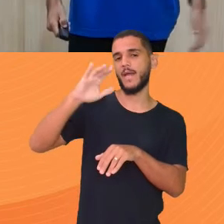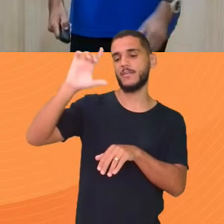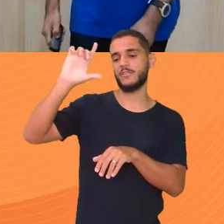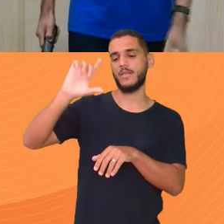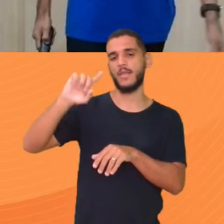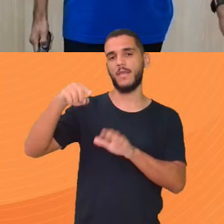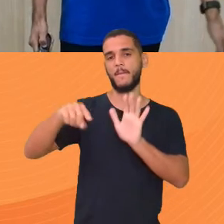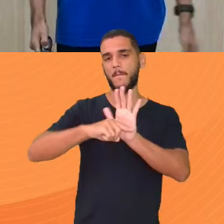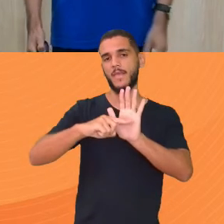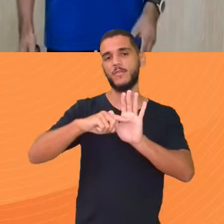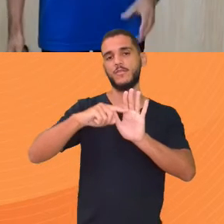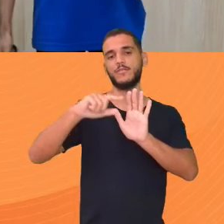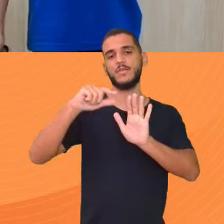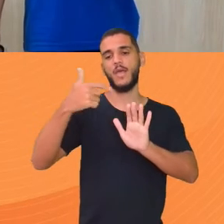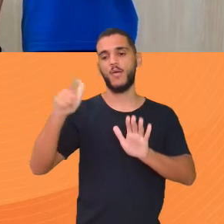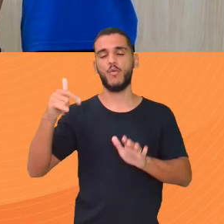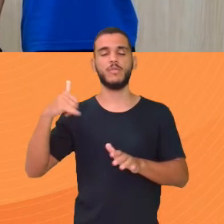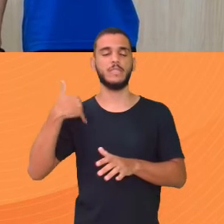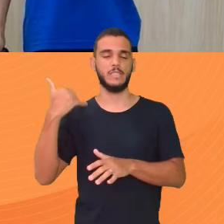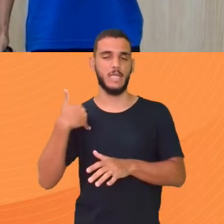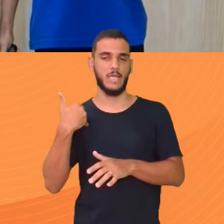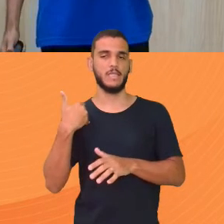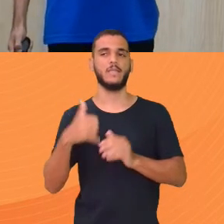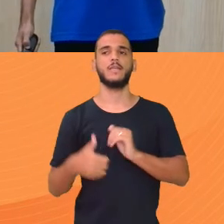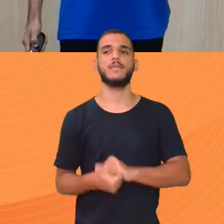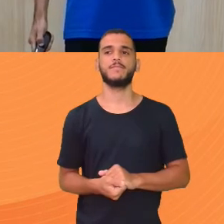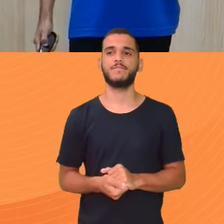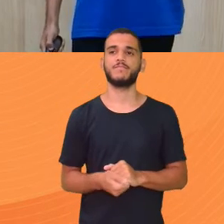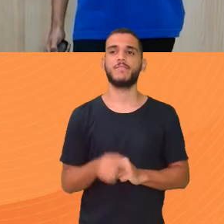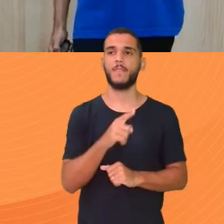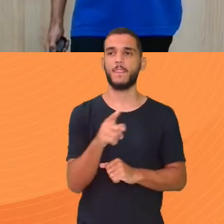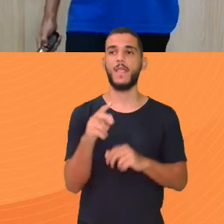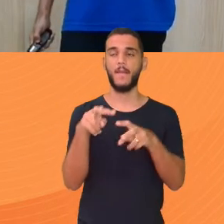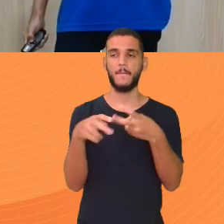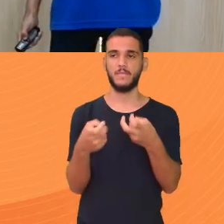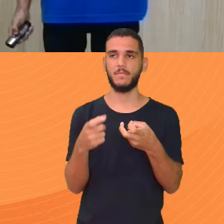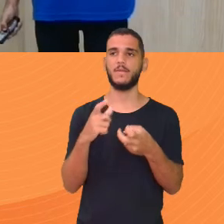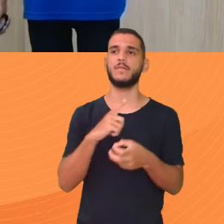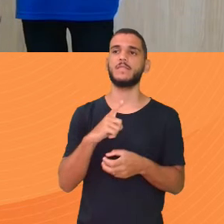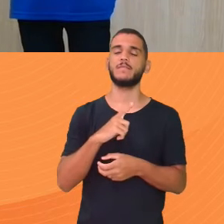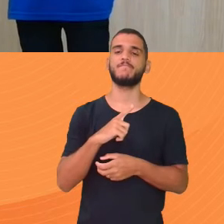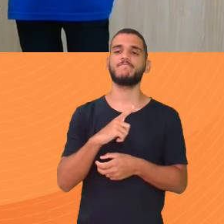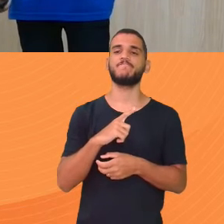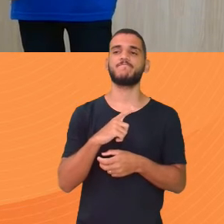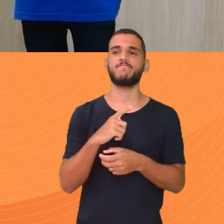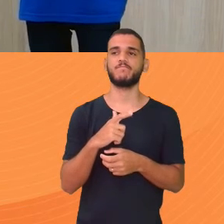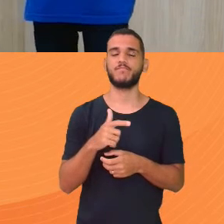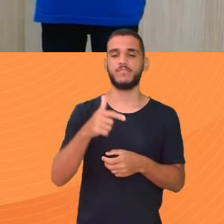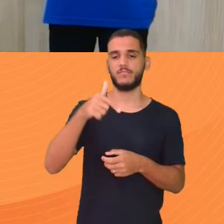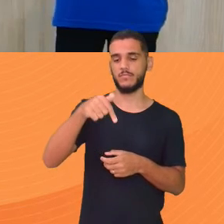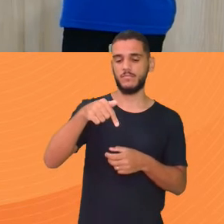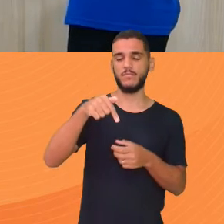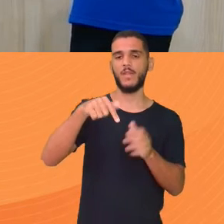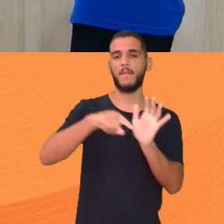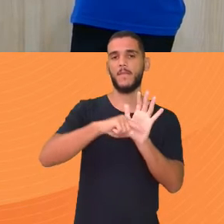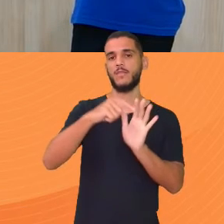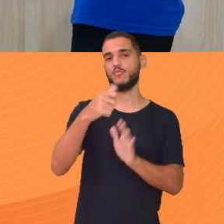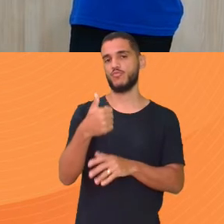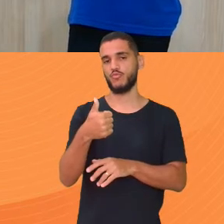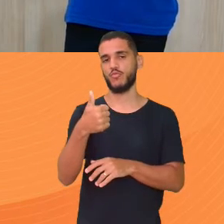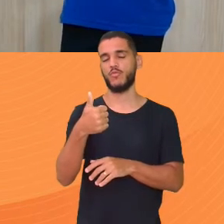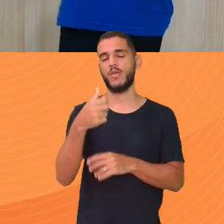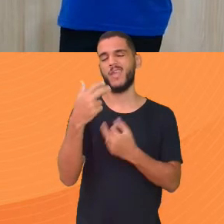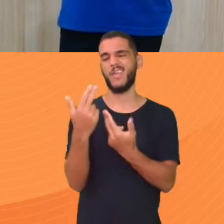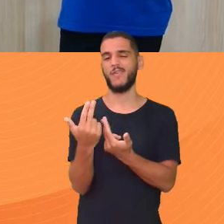dados Você já percebeu hoje Que a quantidade de sal De gols maior É 7 O menor é 1 Ó Veja que deu 6 A